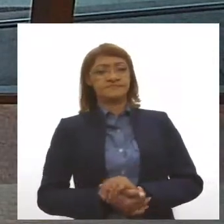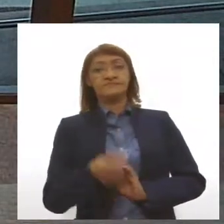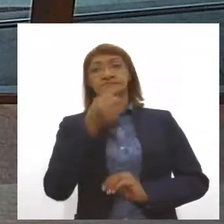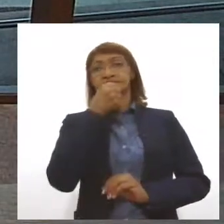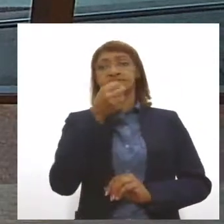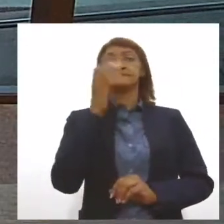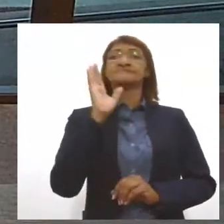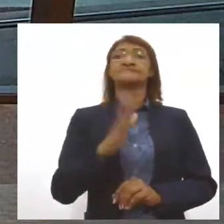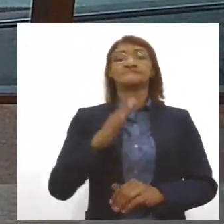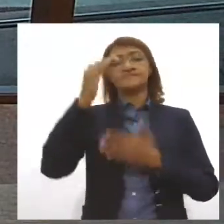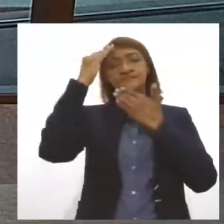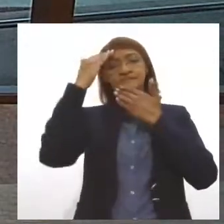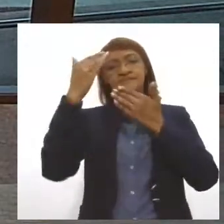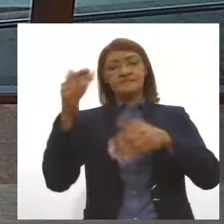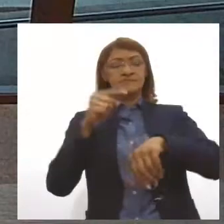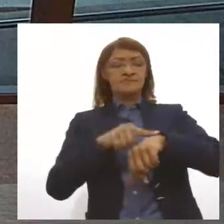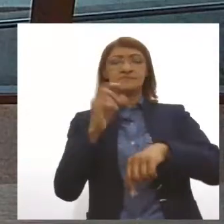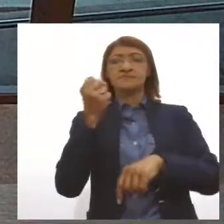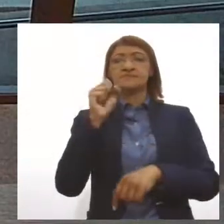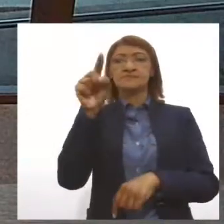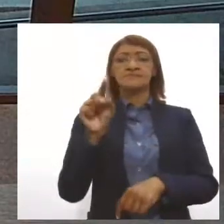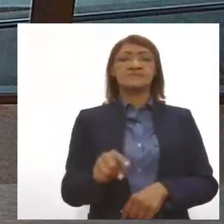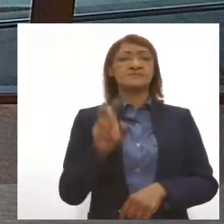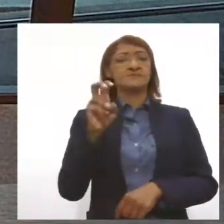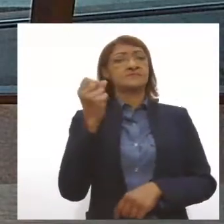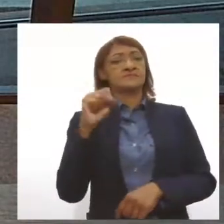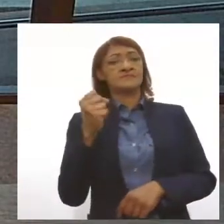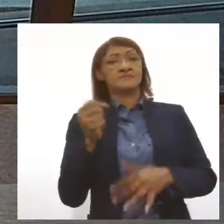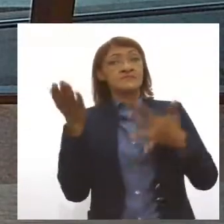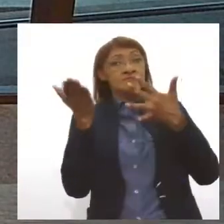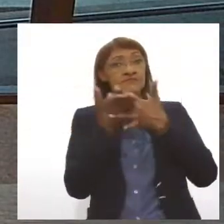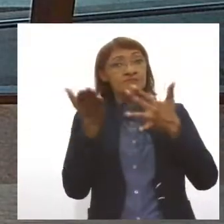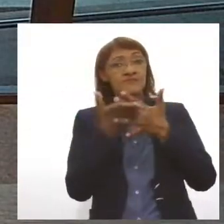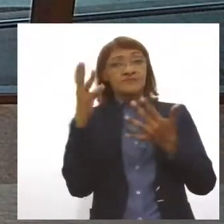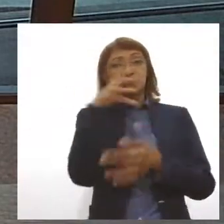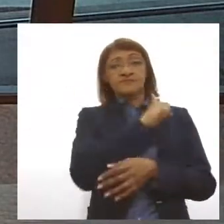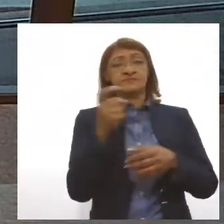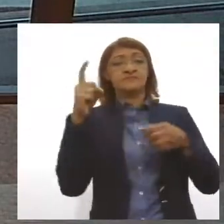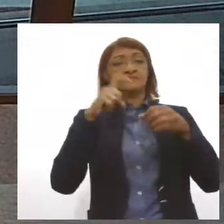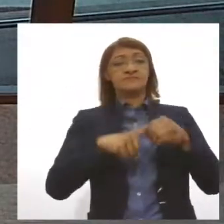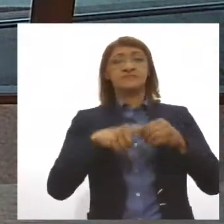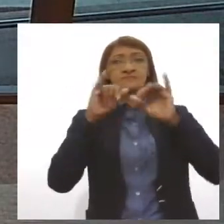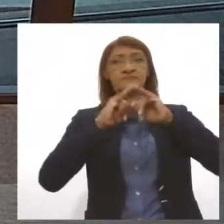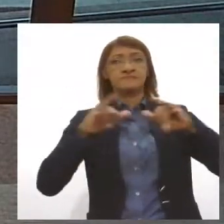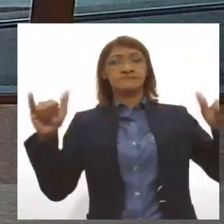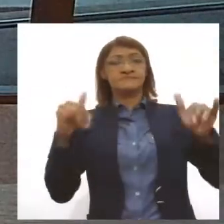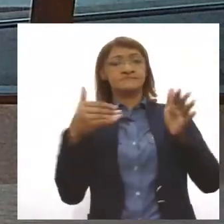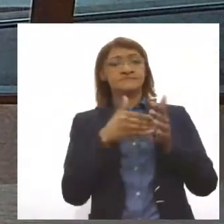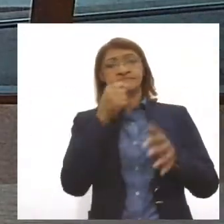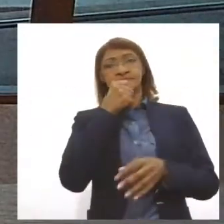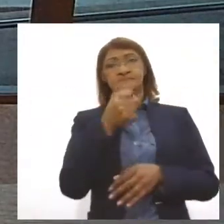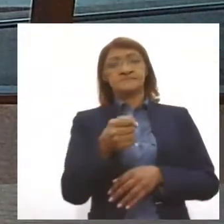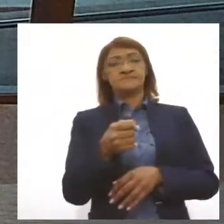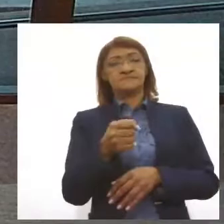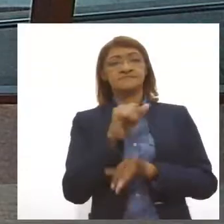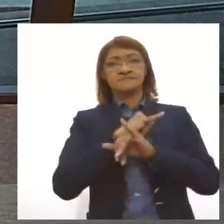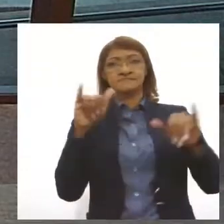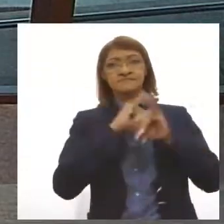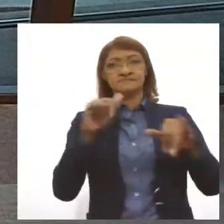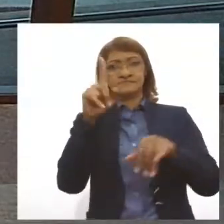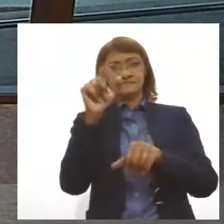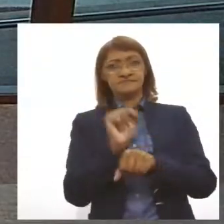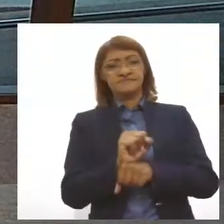informações. 8 horas e 58 minutos, a gente vai a um rápido intervalo e na volta tem o último bloco do Jornal da Lese, cheio de informação para você.